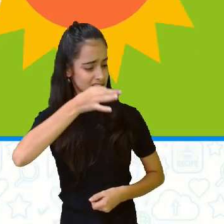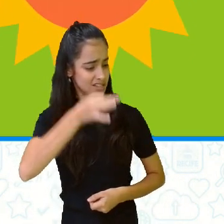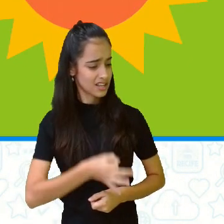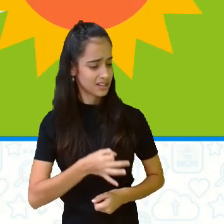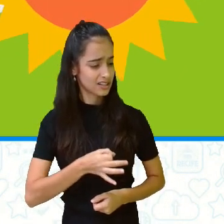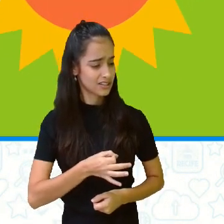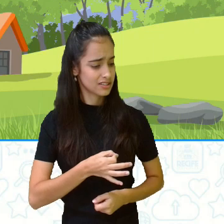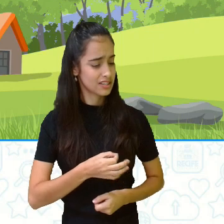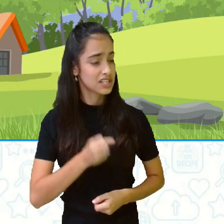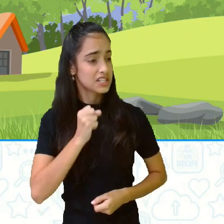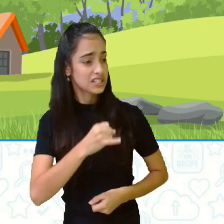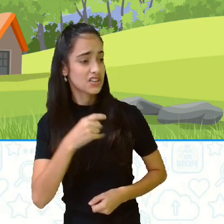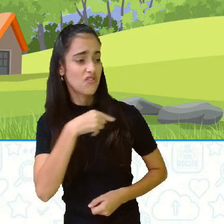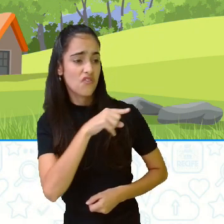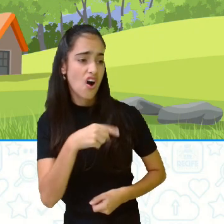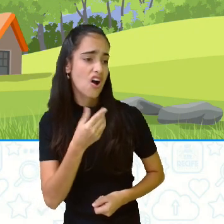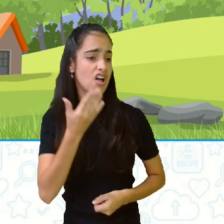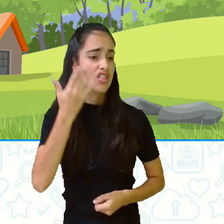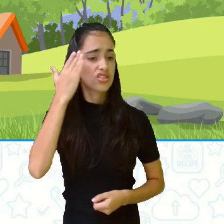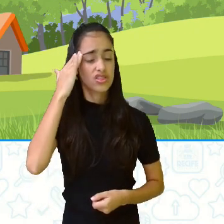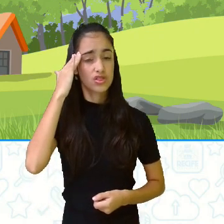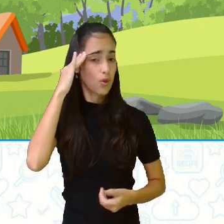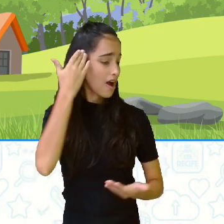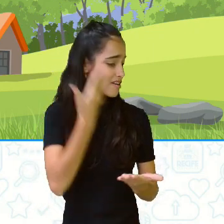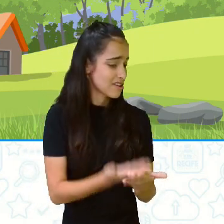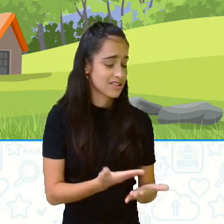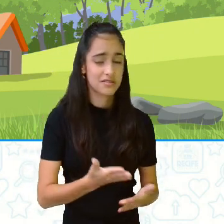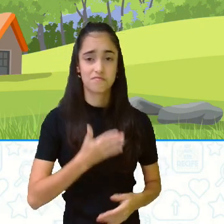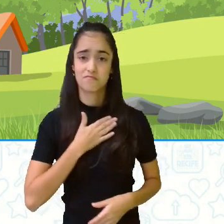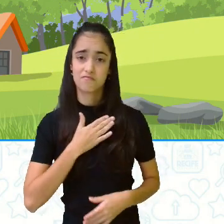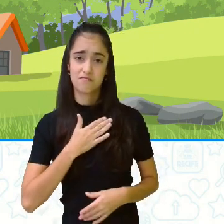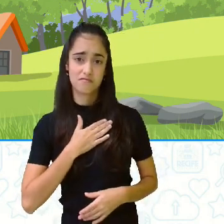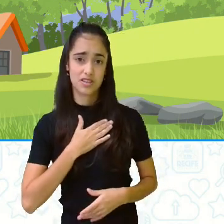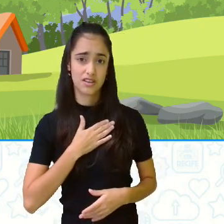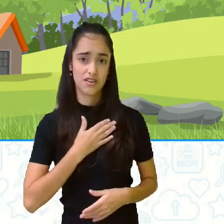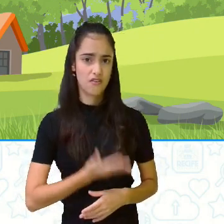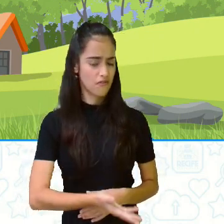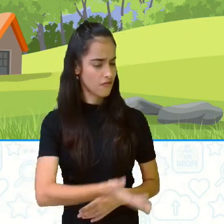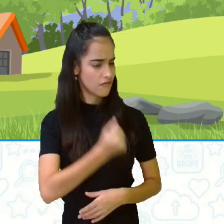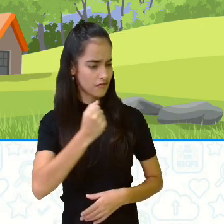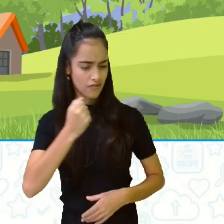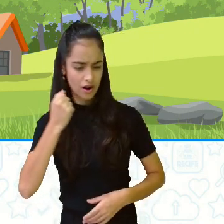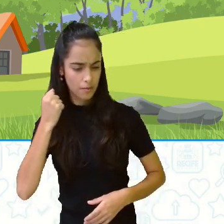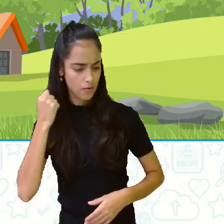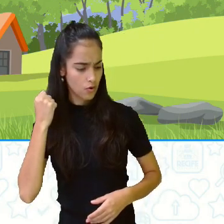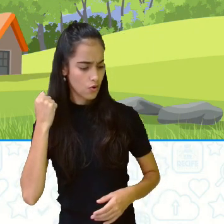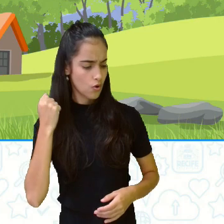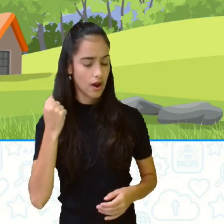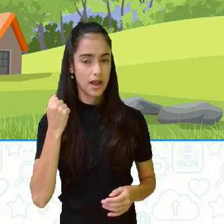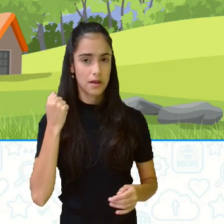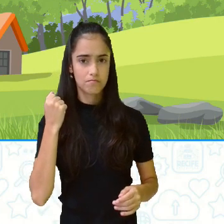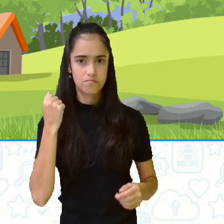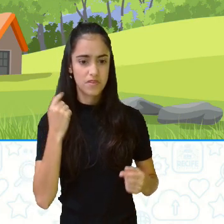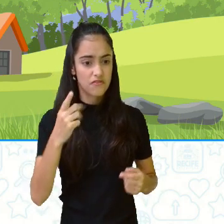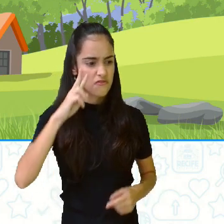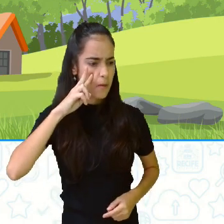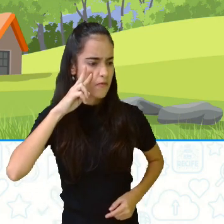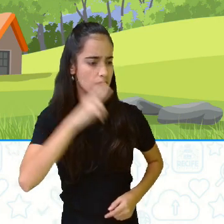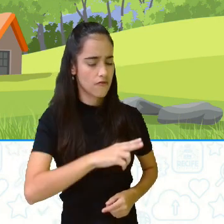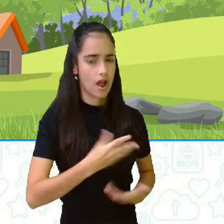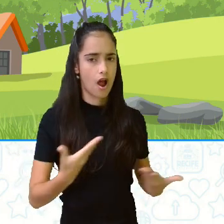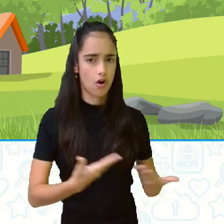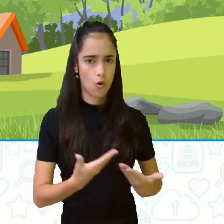aposta. Está vendo aquele homem? Quem fizer ele tirar a camisa, ganha a